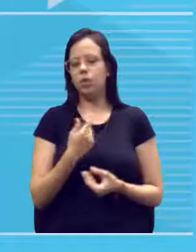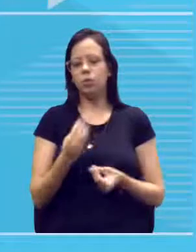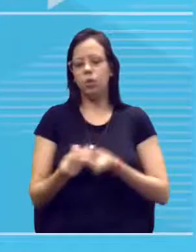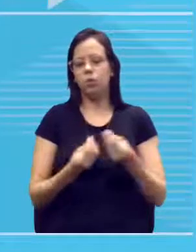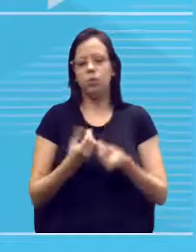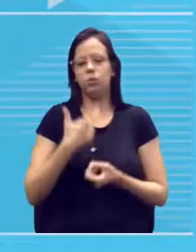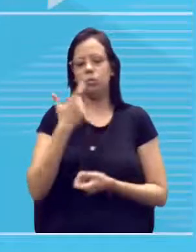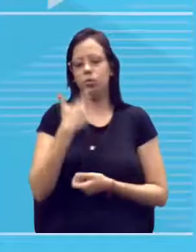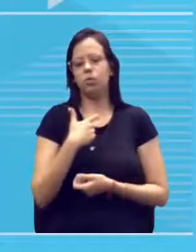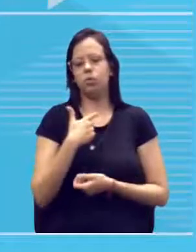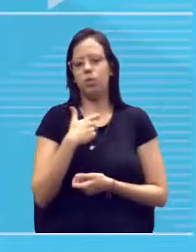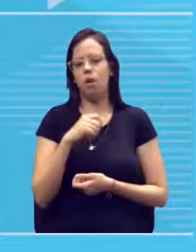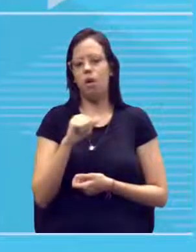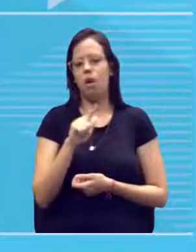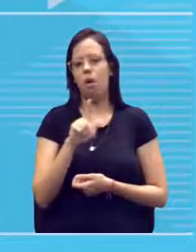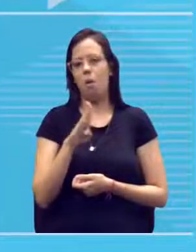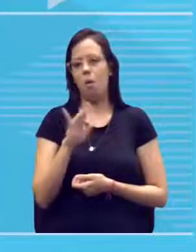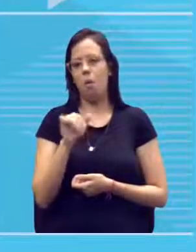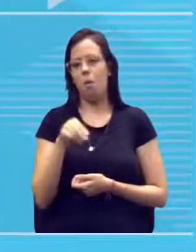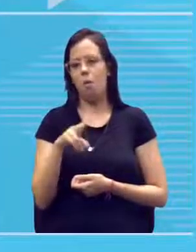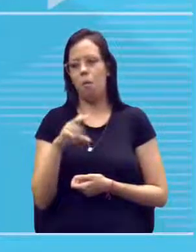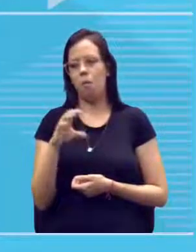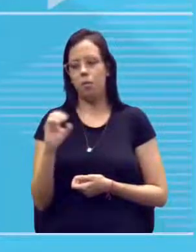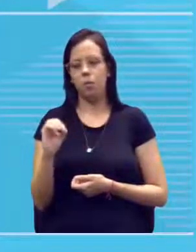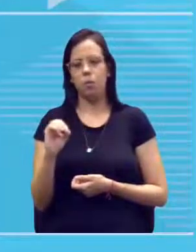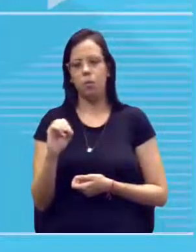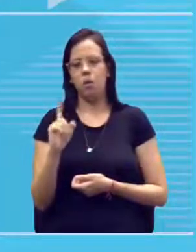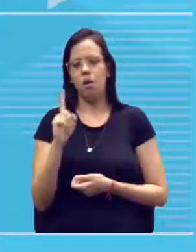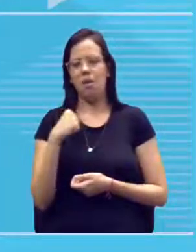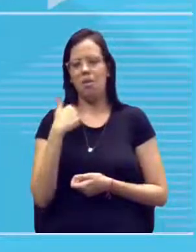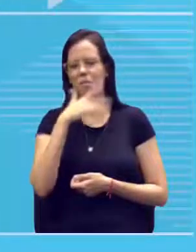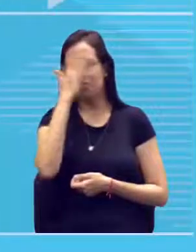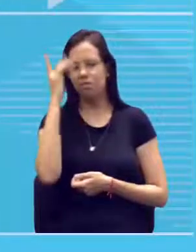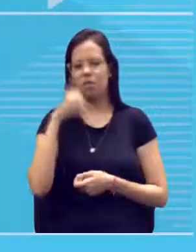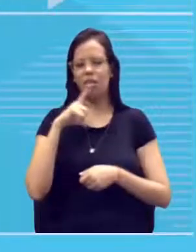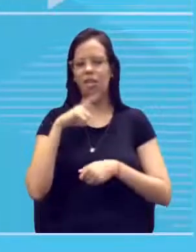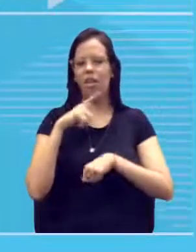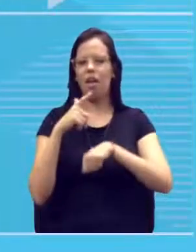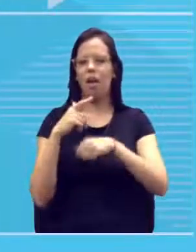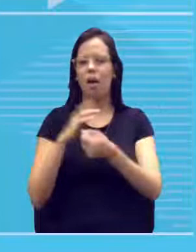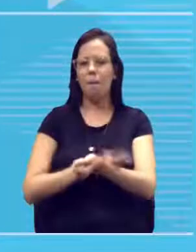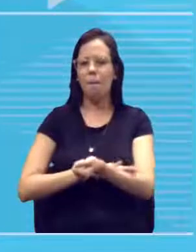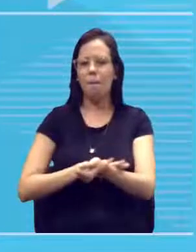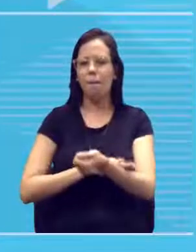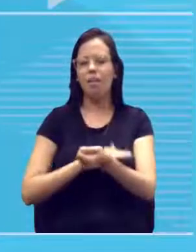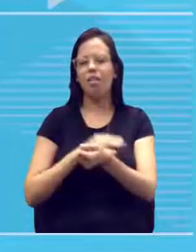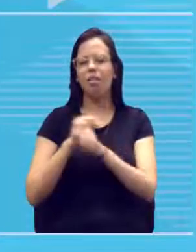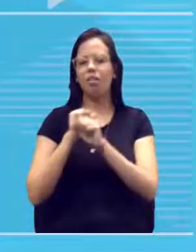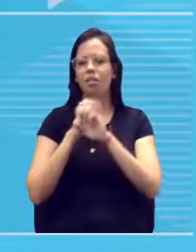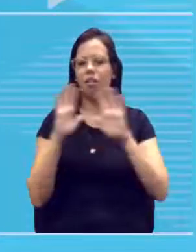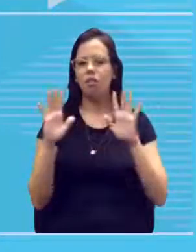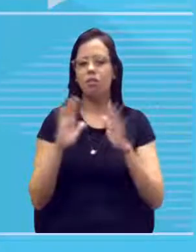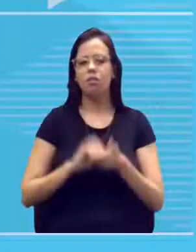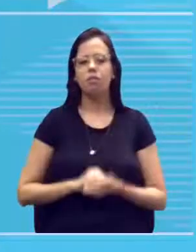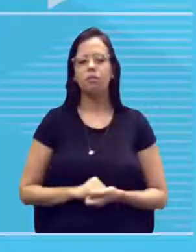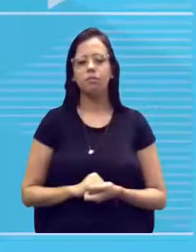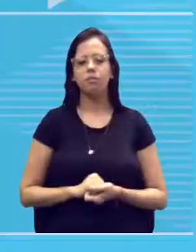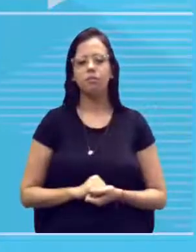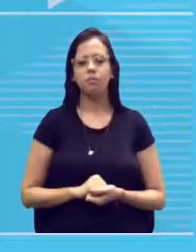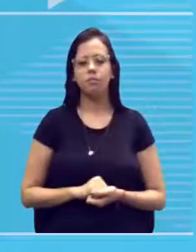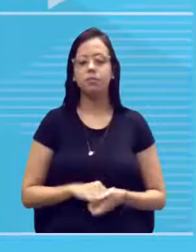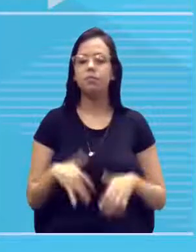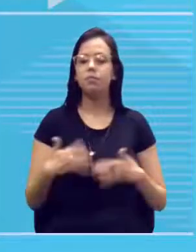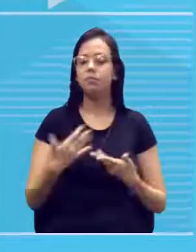albinismo. Pode, porventura você pode ter. O eu preciso ter? O que eu preciso saber? Normalmente, para poder